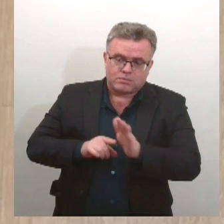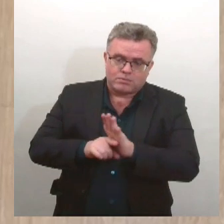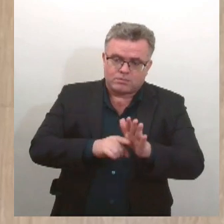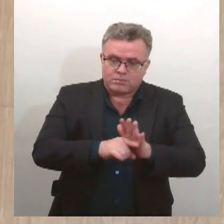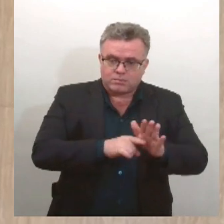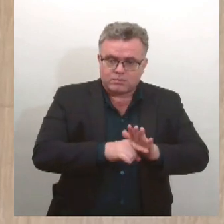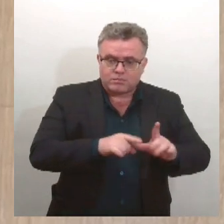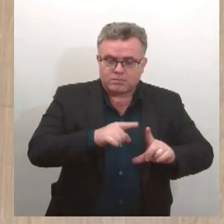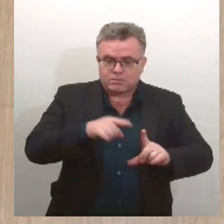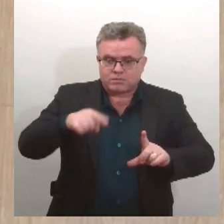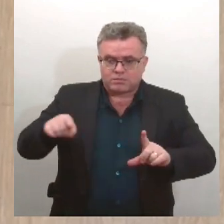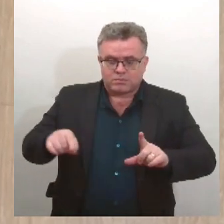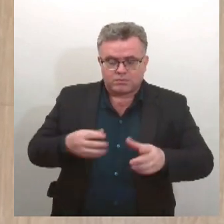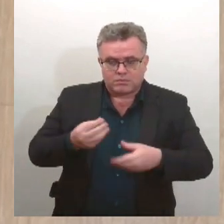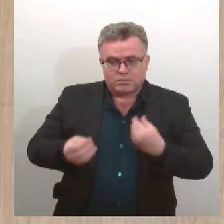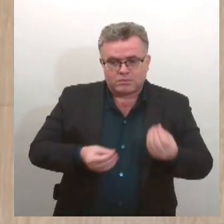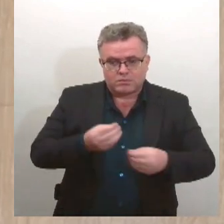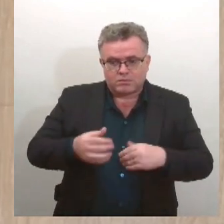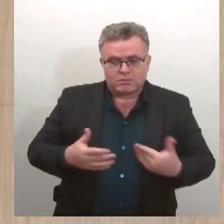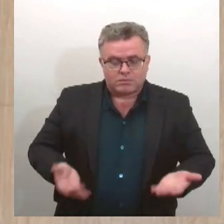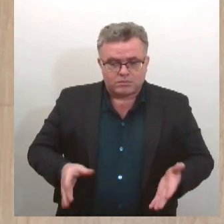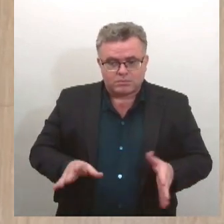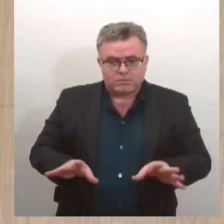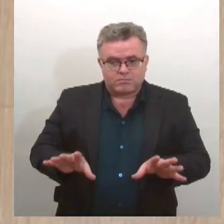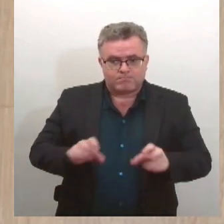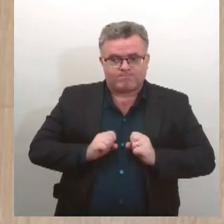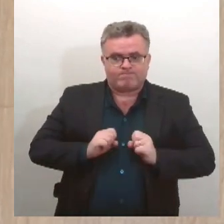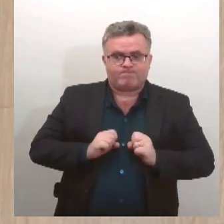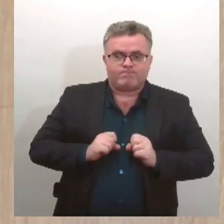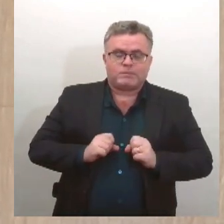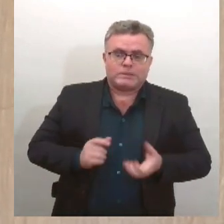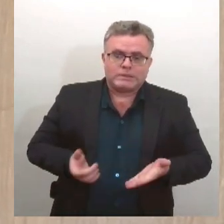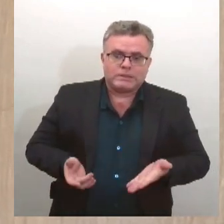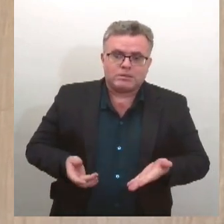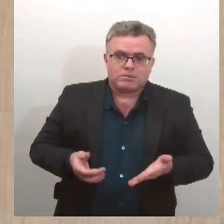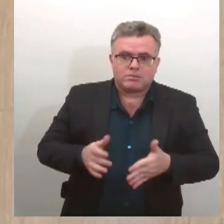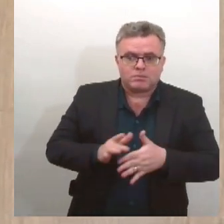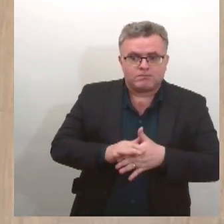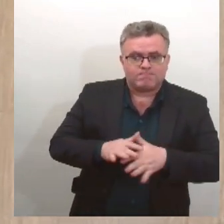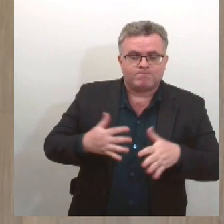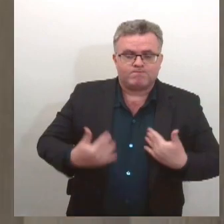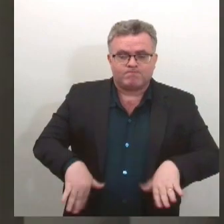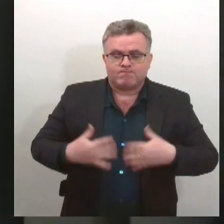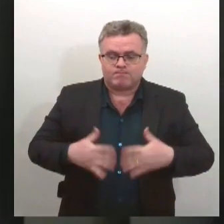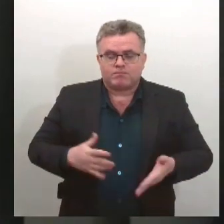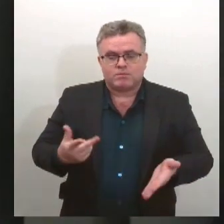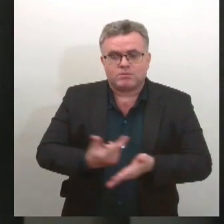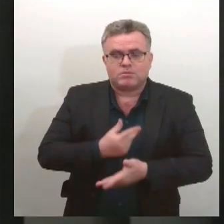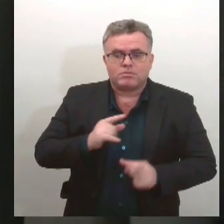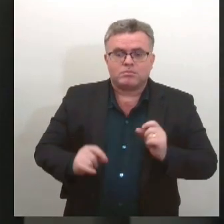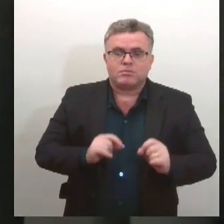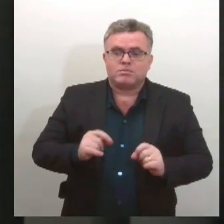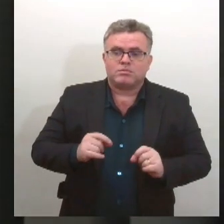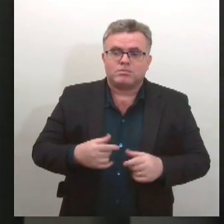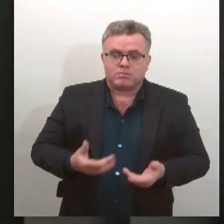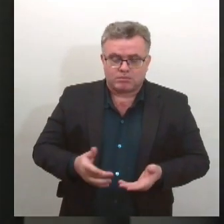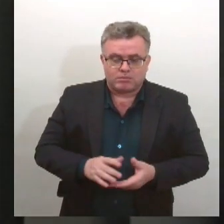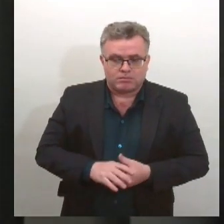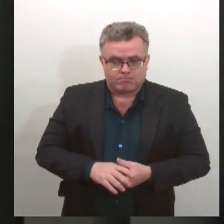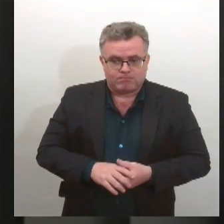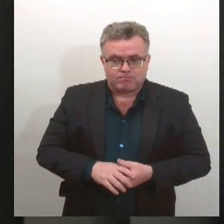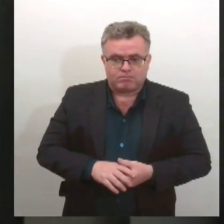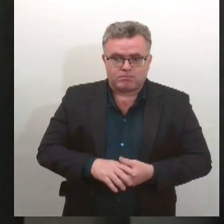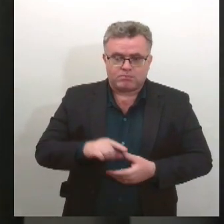essa parte da intoxicação e a gente sabe que o Brasil tem um número elevadíssimo de causas mortes por intoxicação. Vamos tomar os devidos